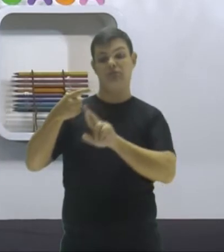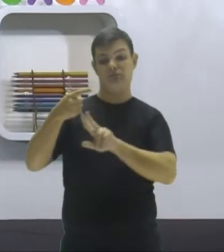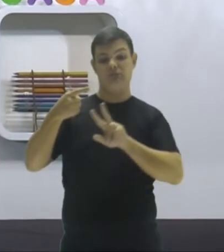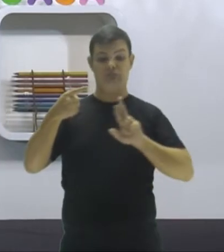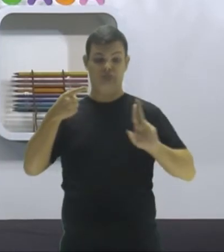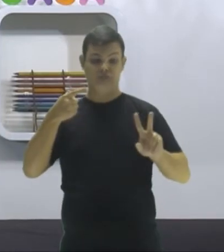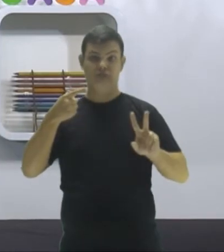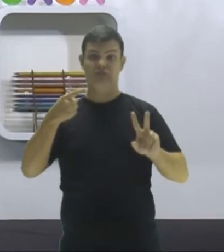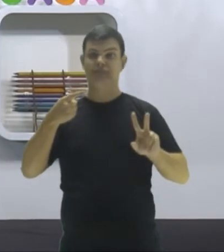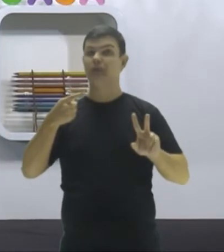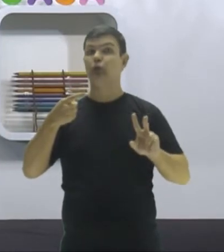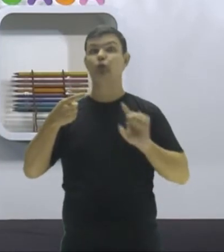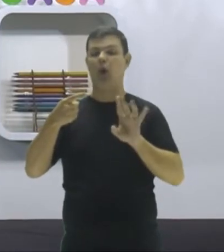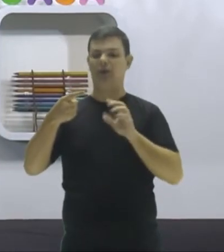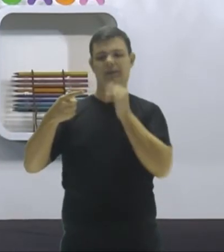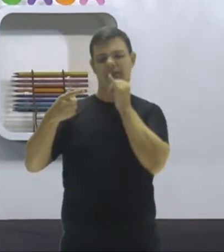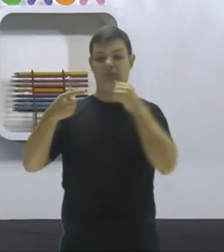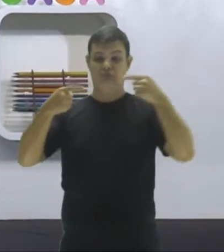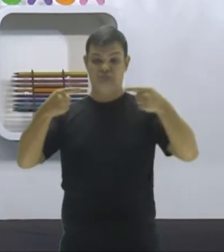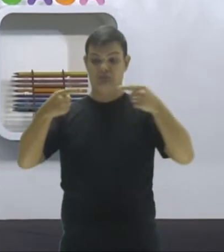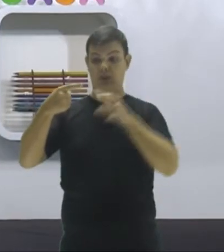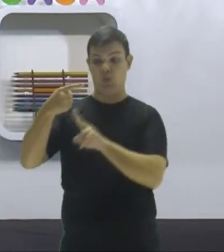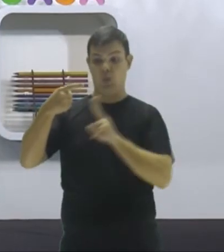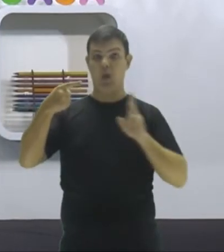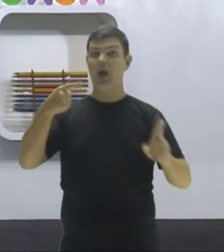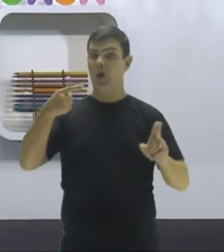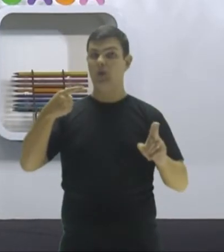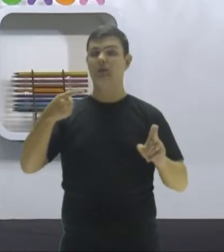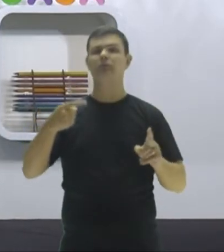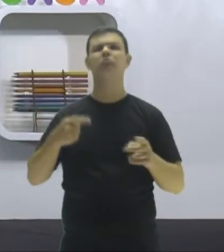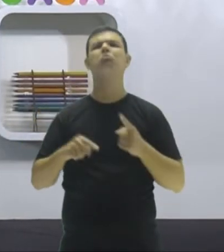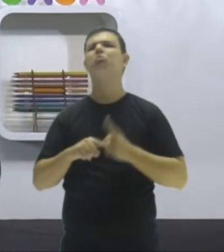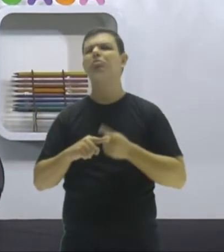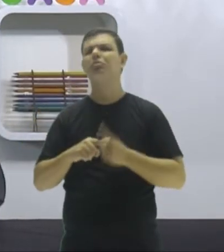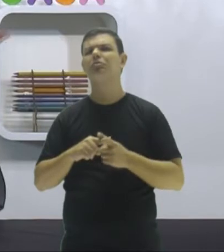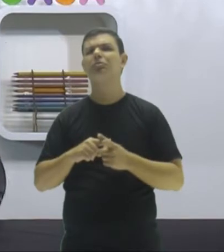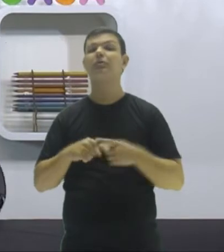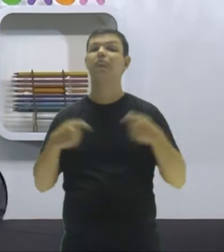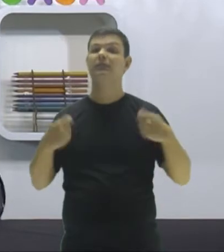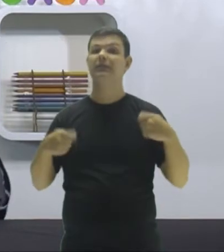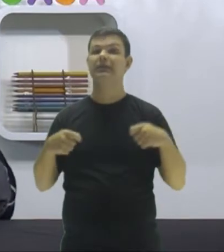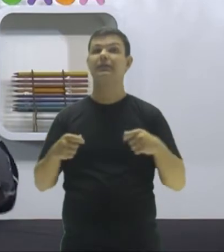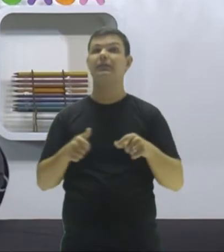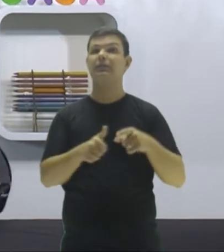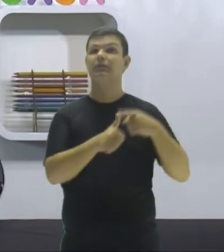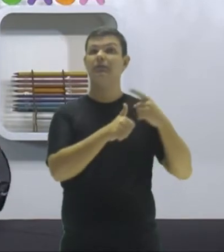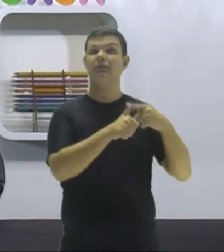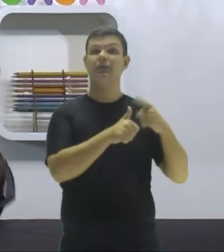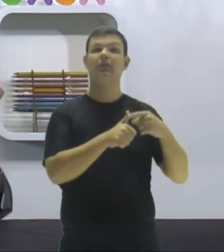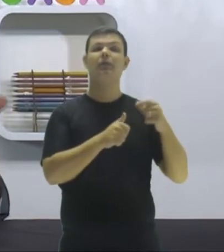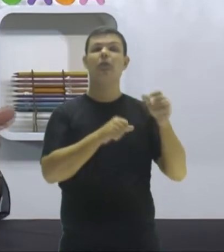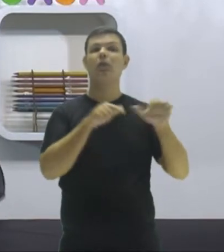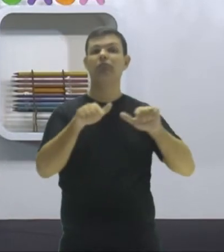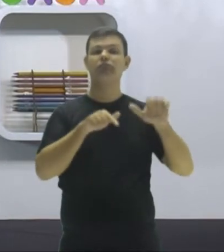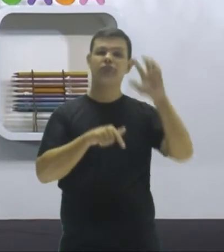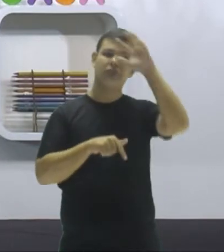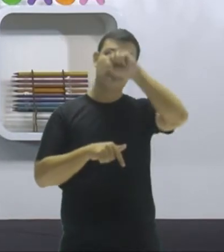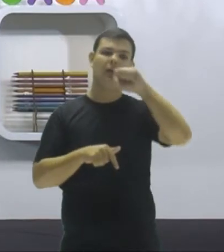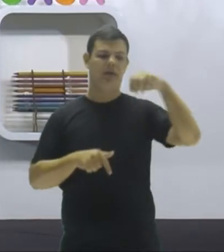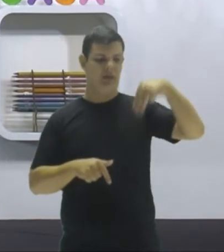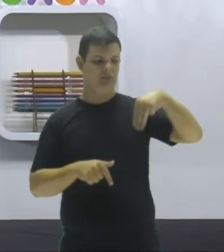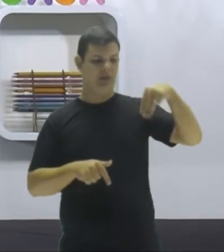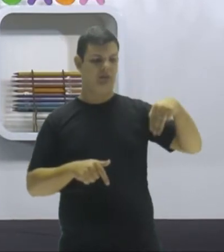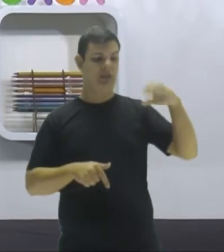Nós trabalhamos de denominadores iguais. Por quê? Porque nós precisarmos trabalhar o MMC, o menor